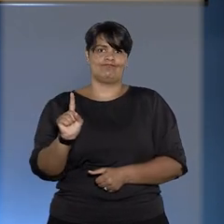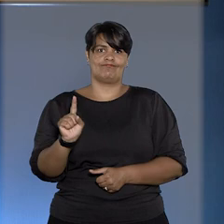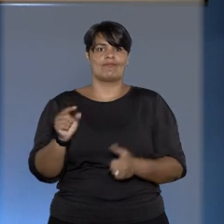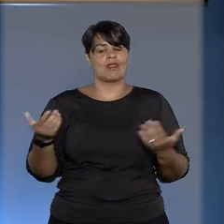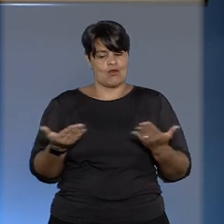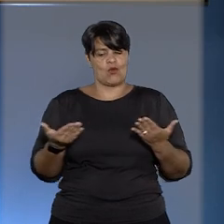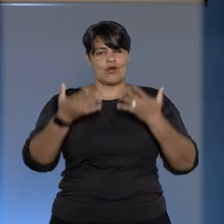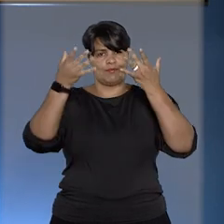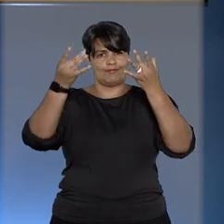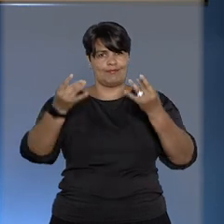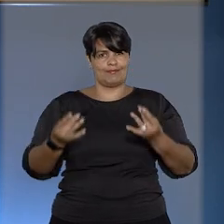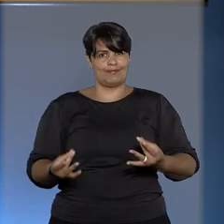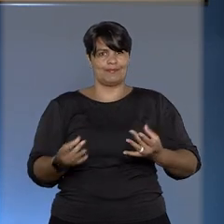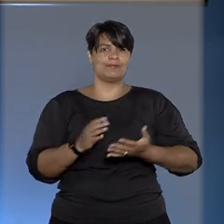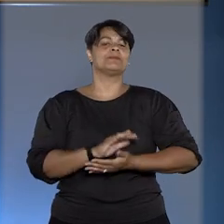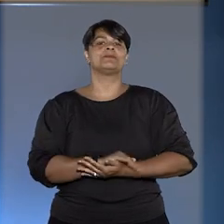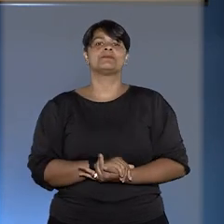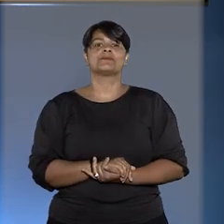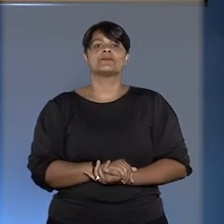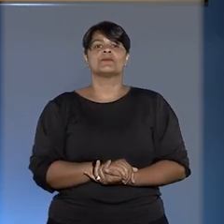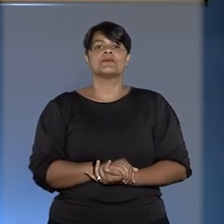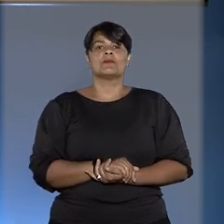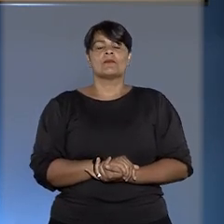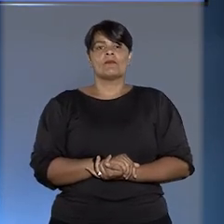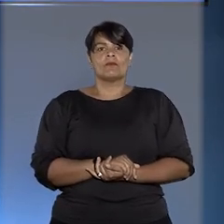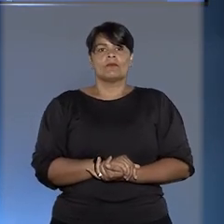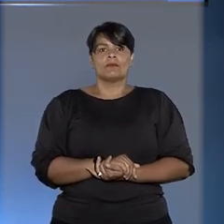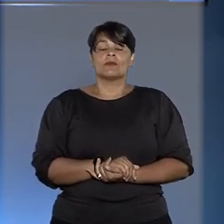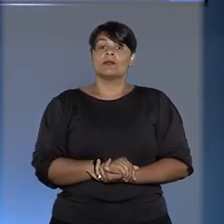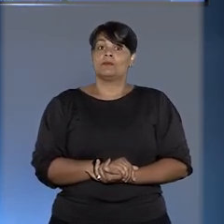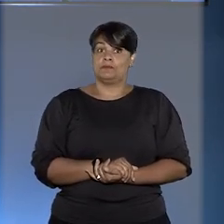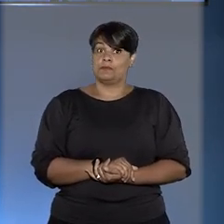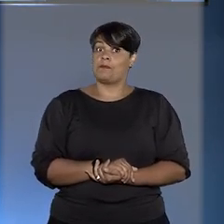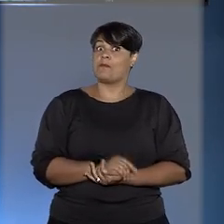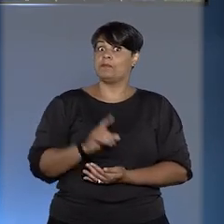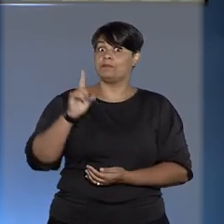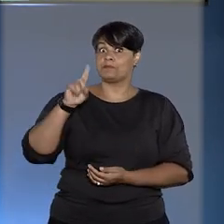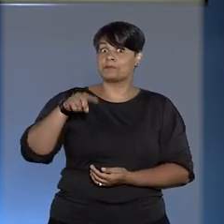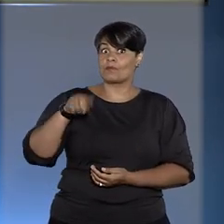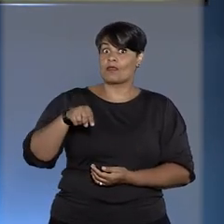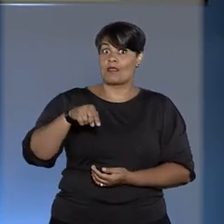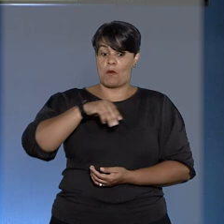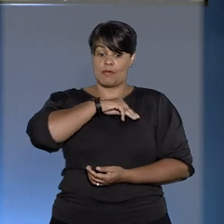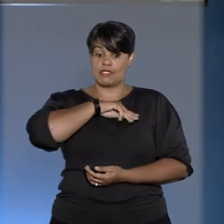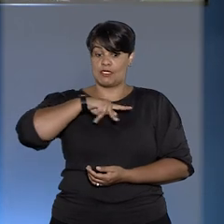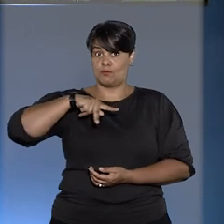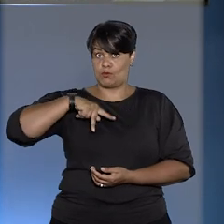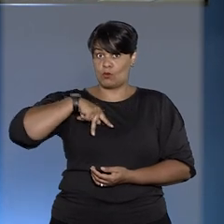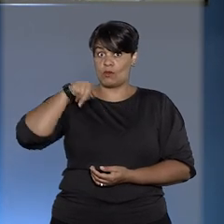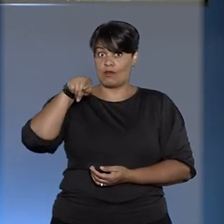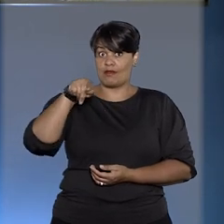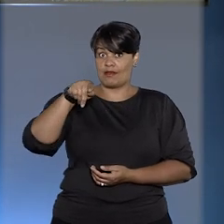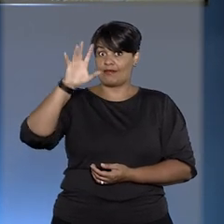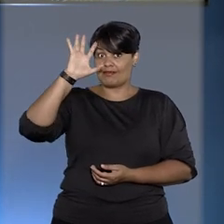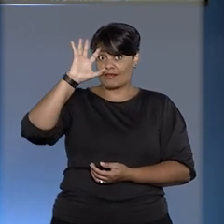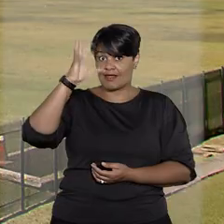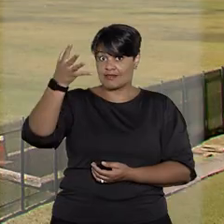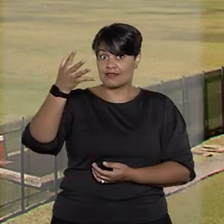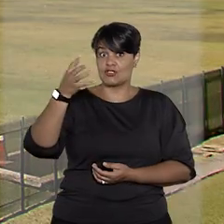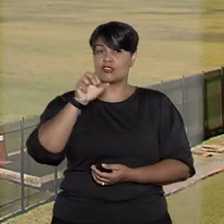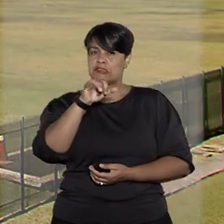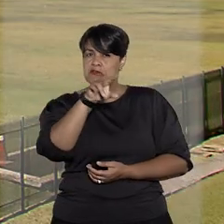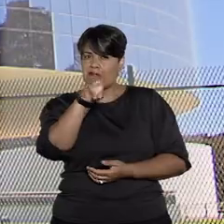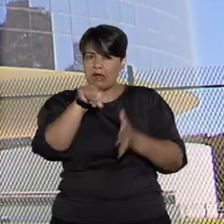Mais detalhes com a repórter Marina Campos. É responsabilidade do Ministério Público, em determinados casos,